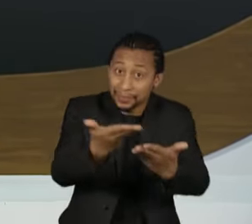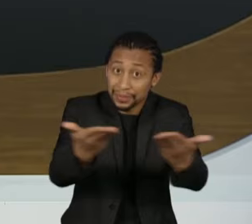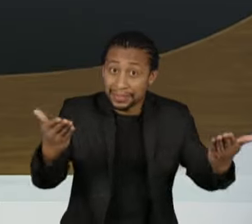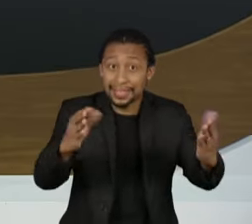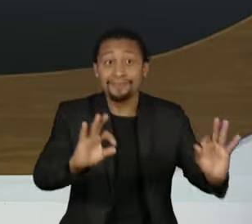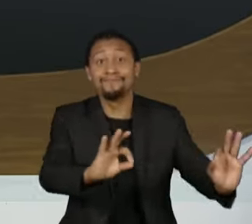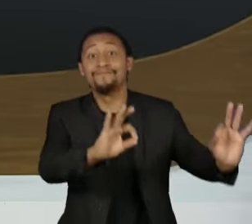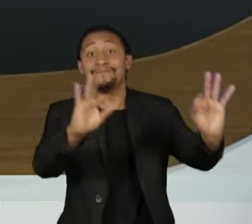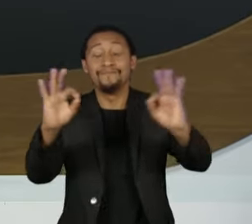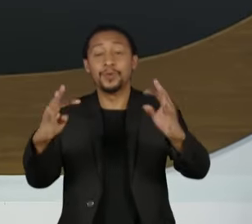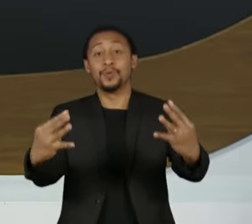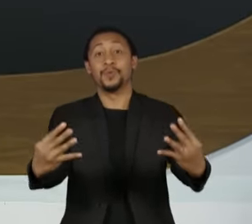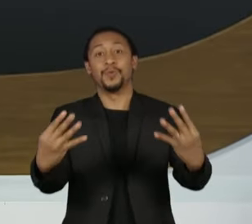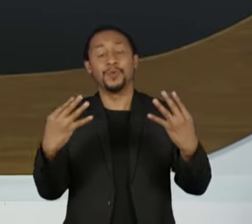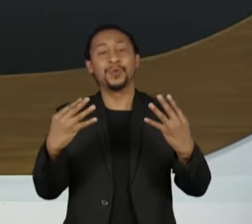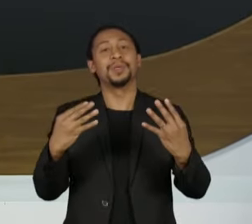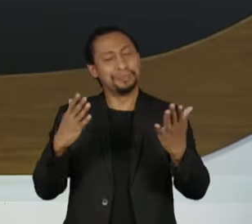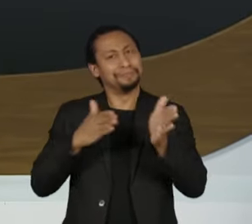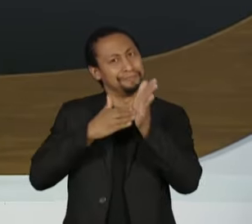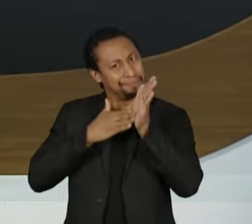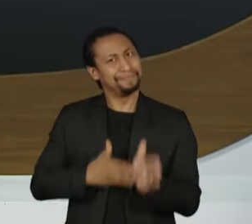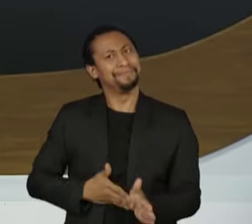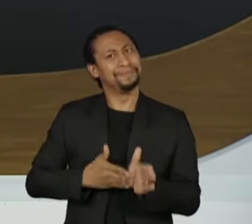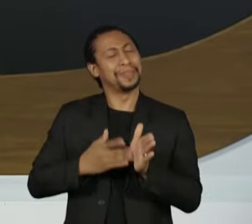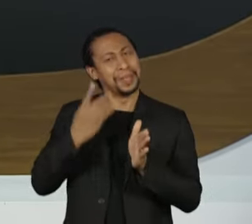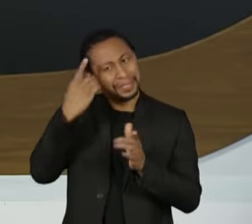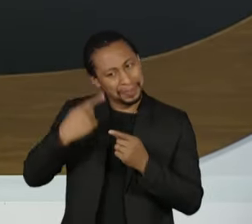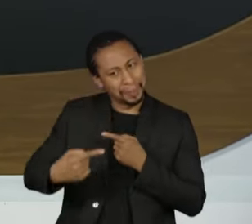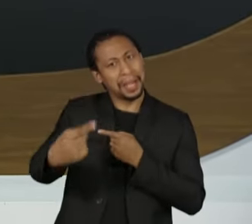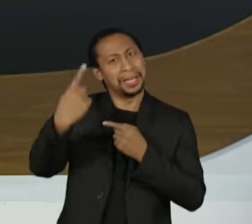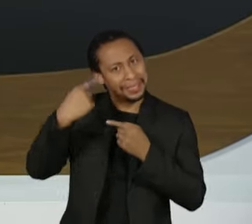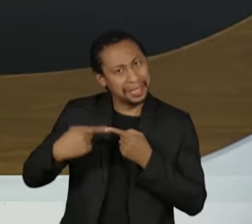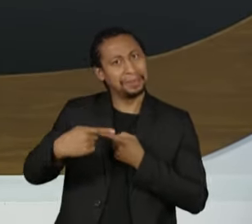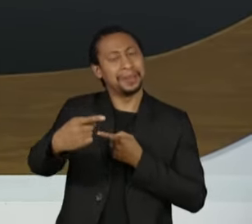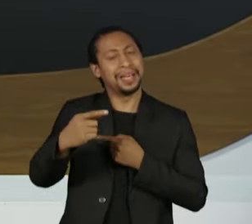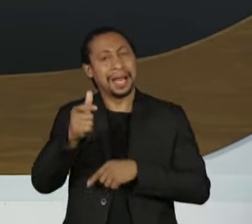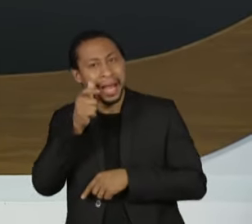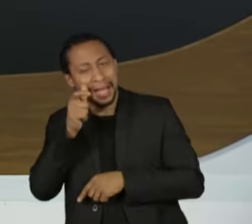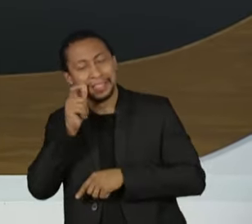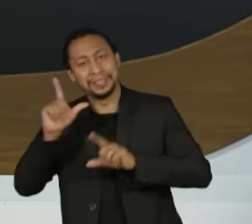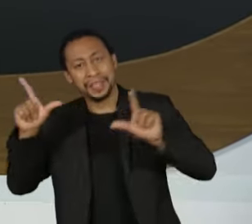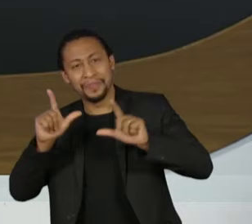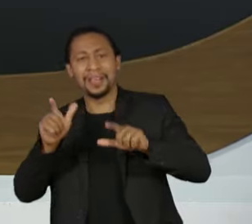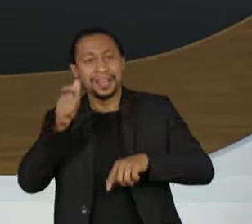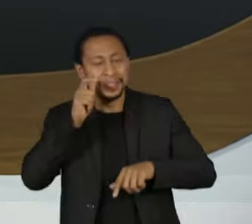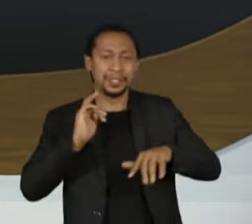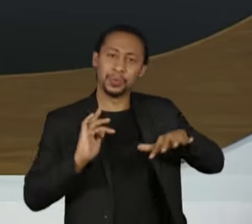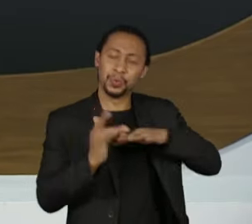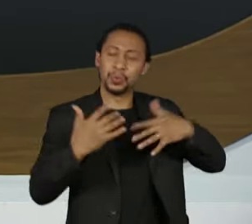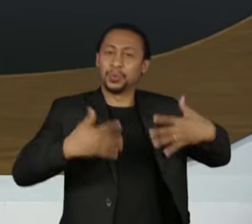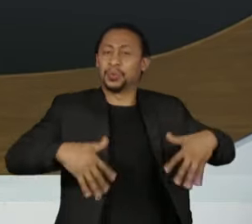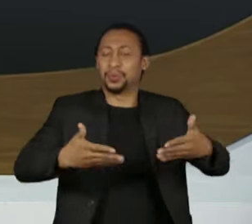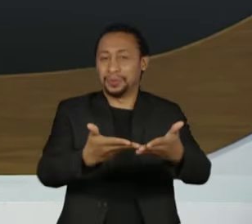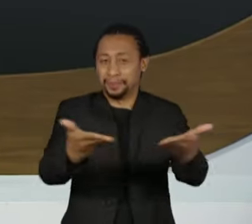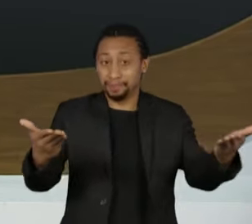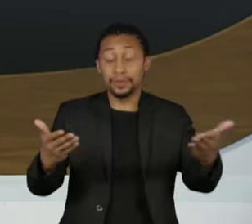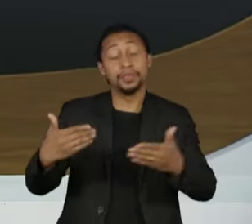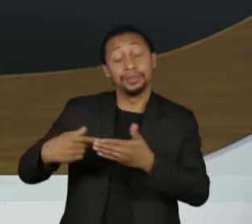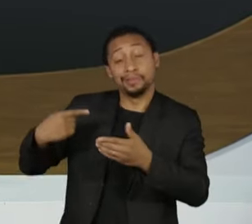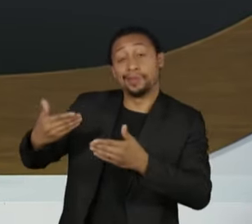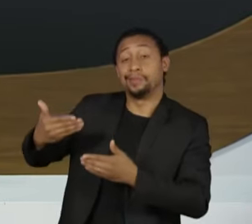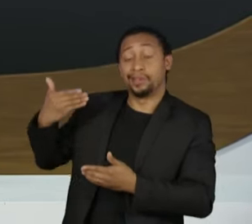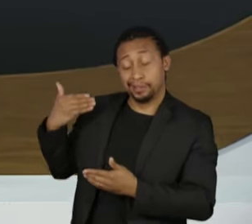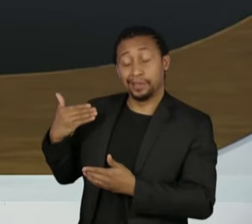pela sua audiência fiel toda semana em múltiplas telas. Na semana passada, o Brasil perdeu o Gal Costa e também o nosso